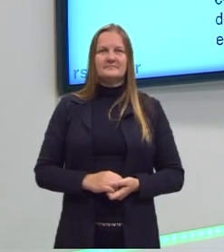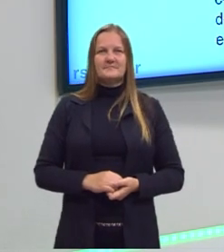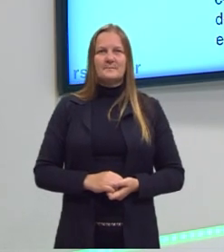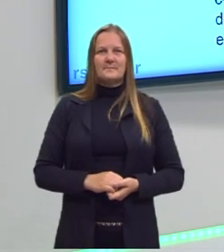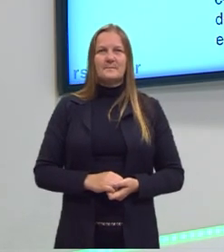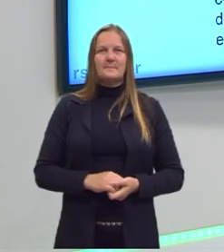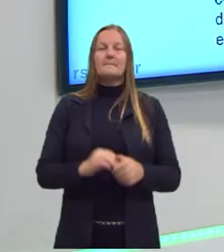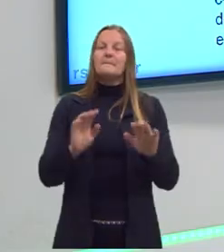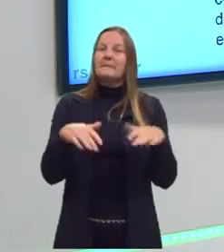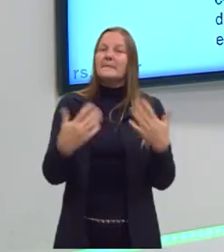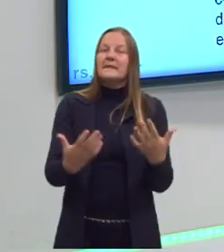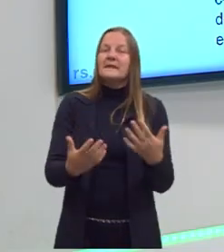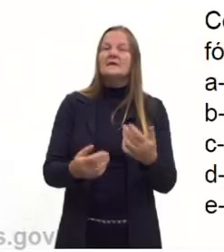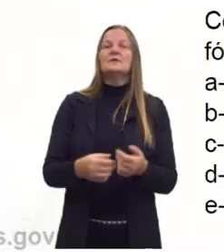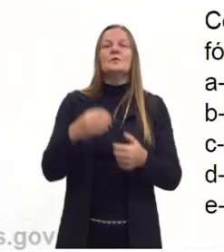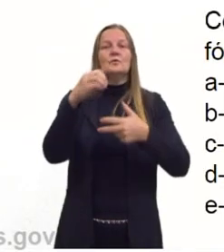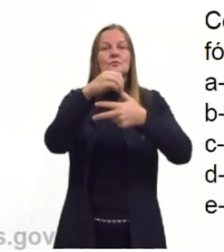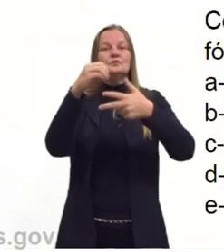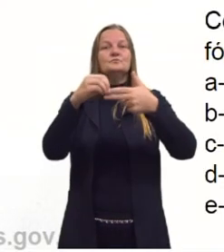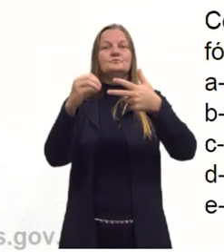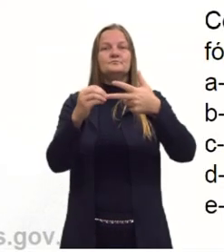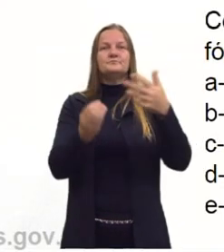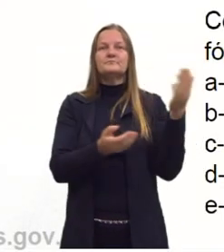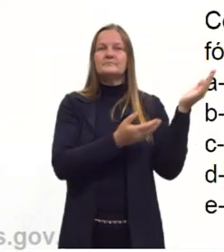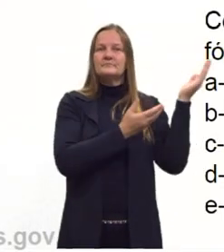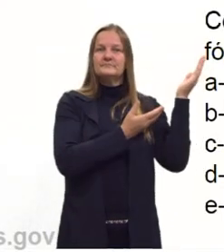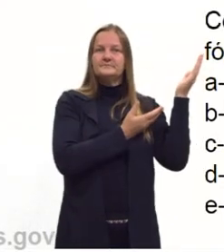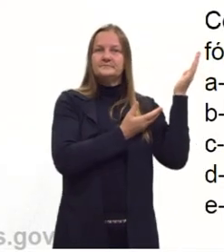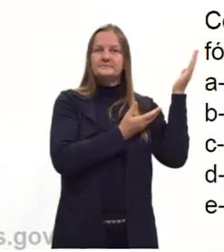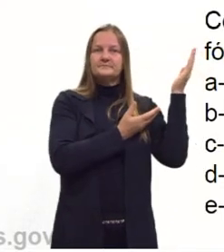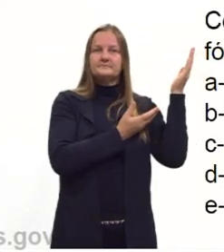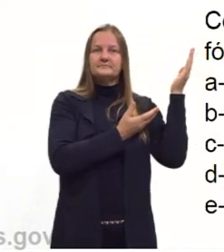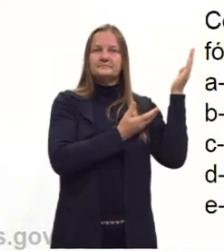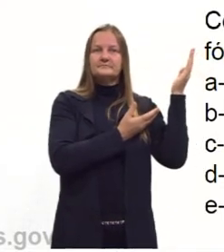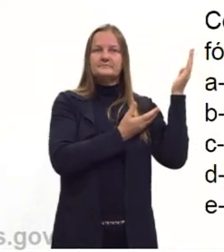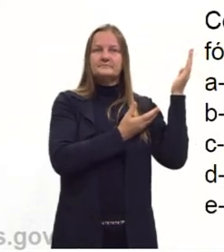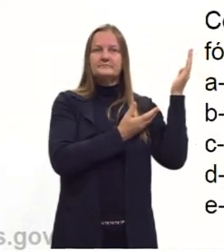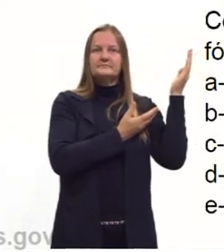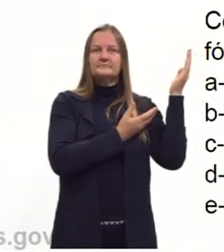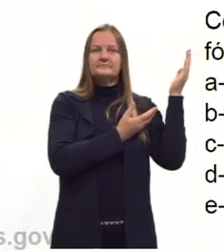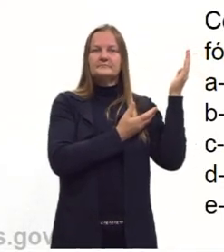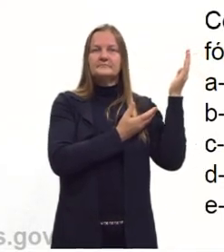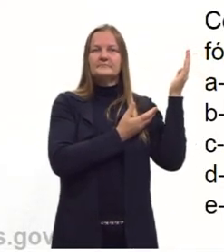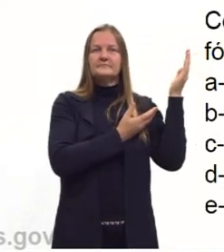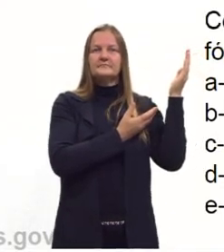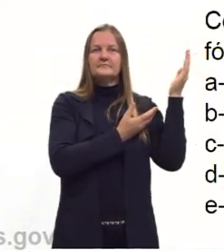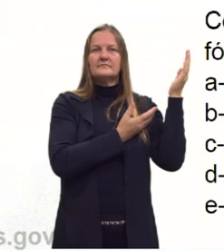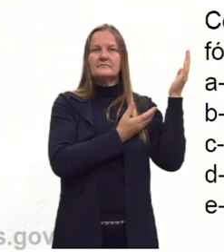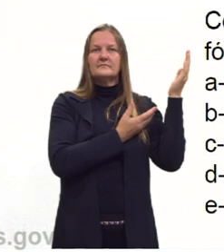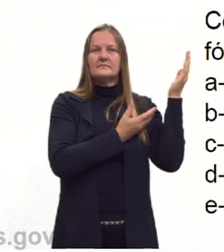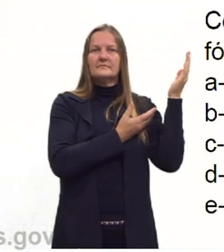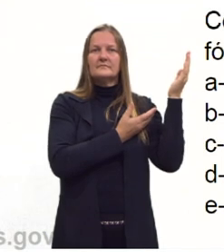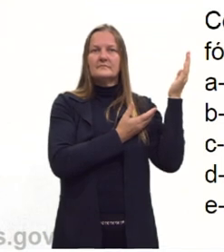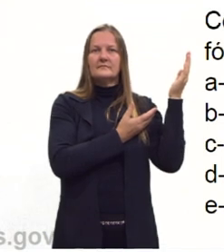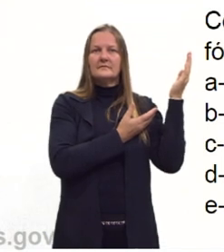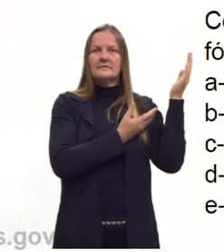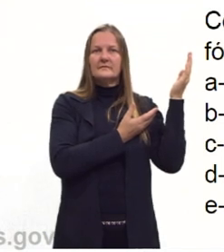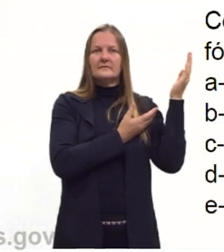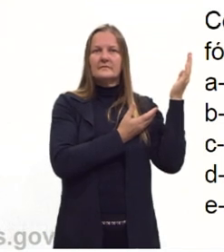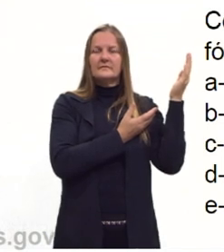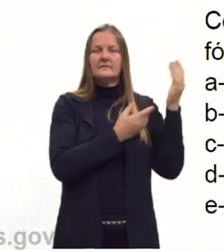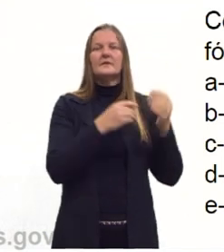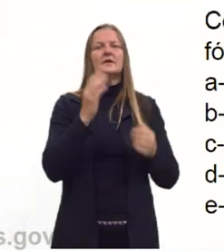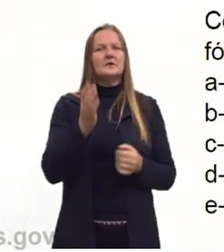Então, uma questão do Enem. Ela é uma questão que, inclusive, eu já